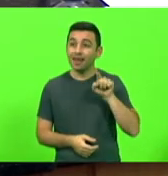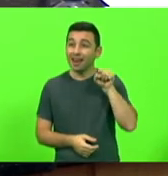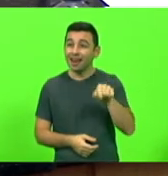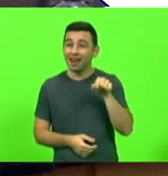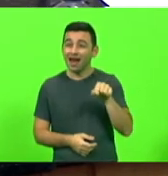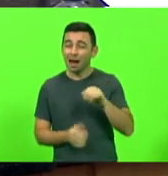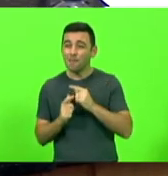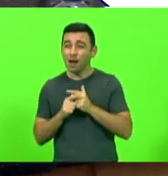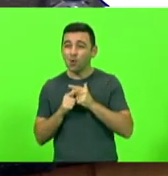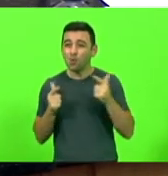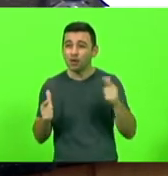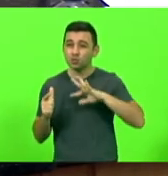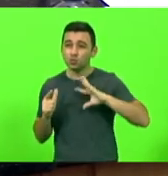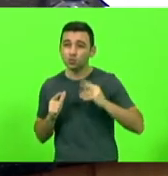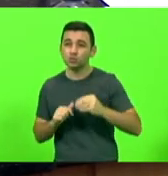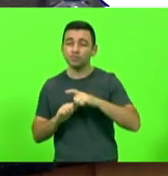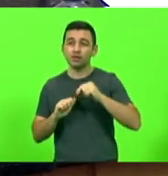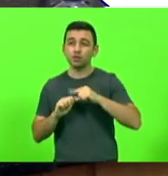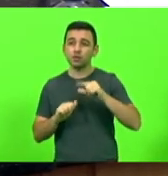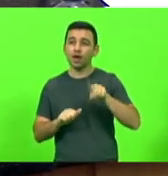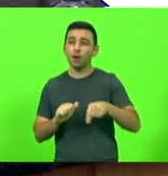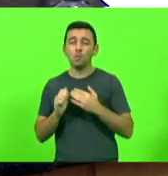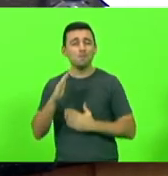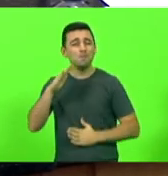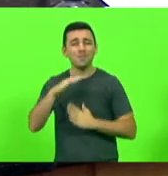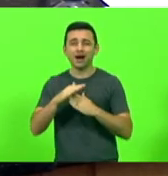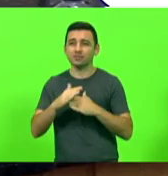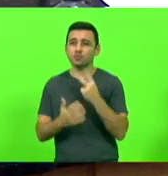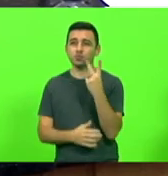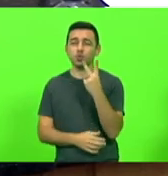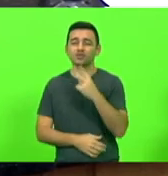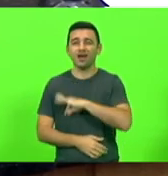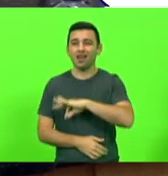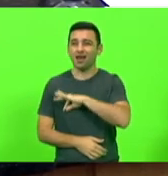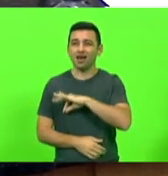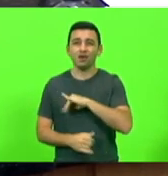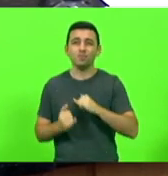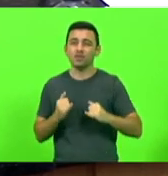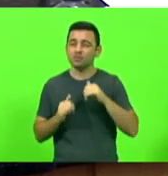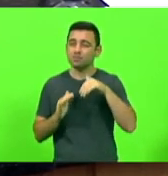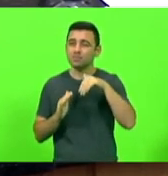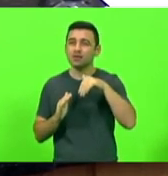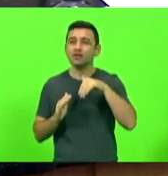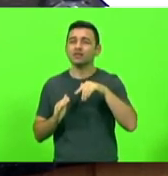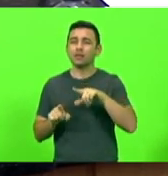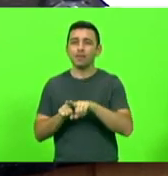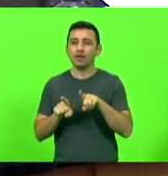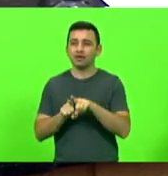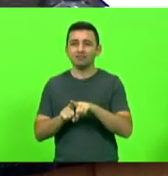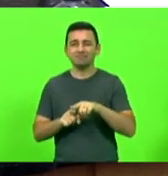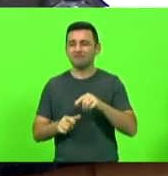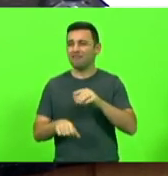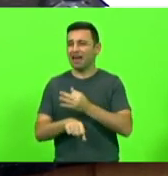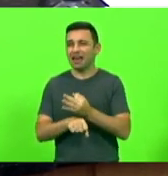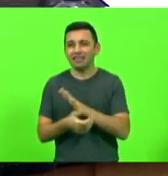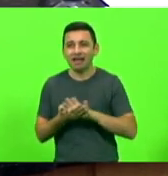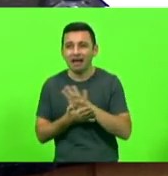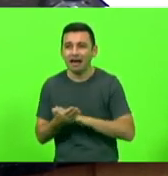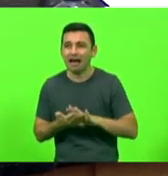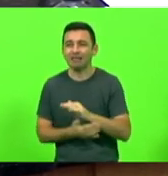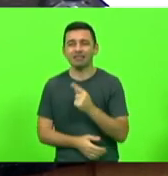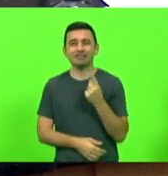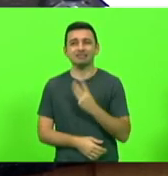empreendedores ganha no máximo dois salários mínimos, trabalha de 12 a 14 horas por dia, não tem férias, não tem décimo